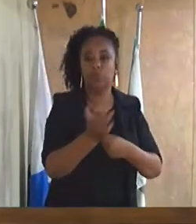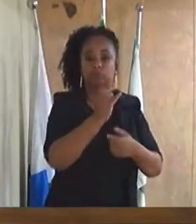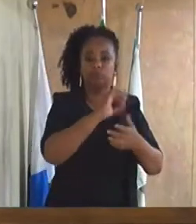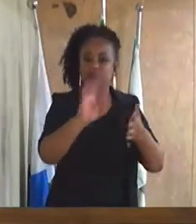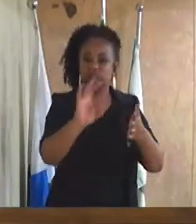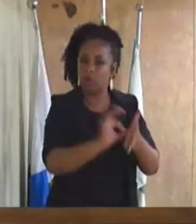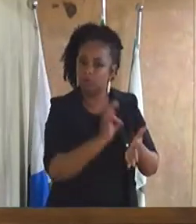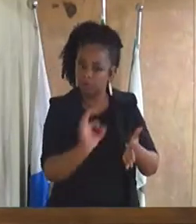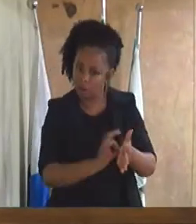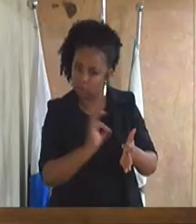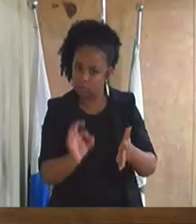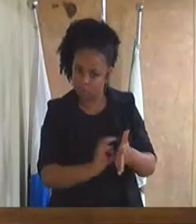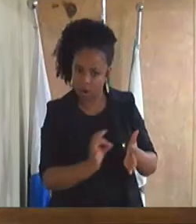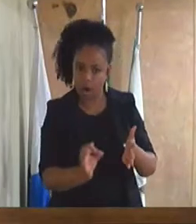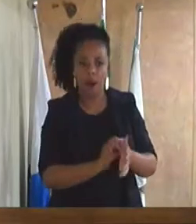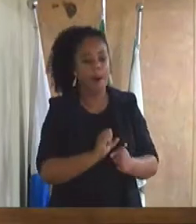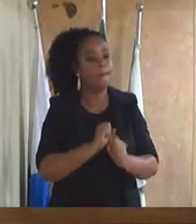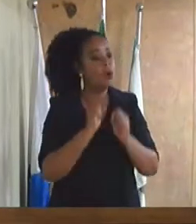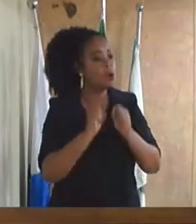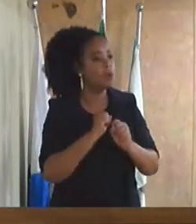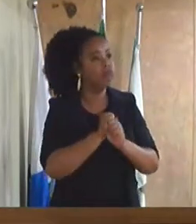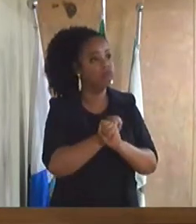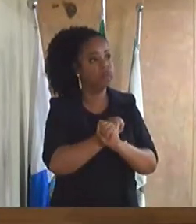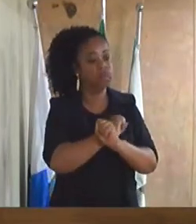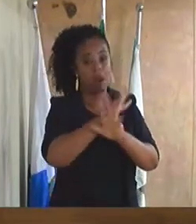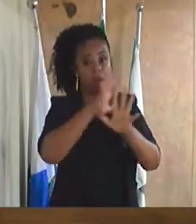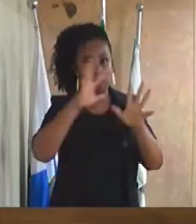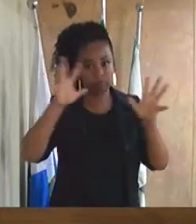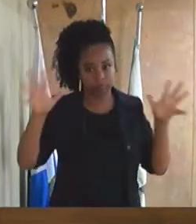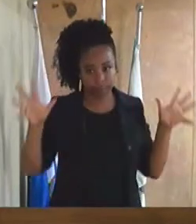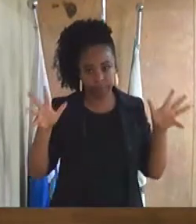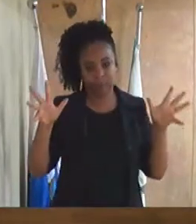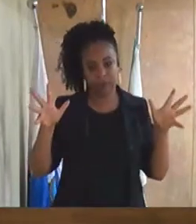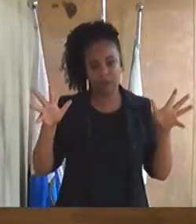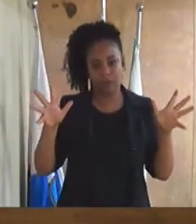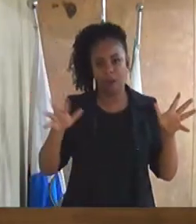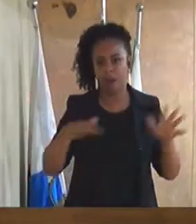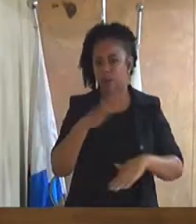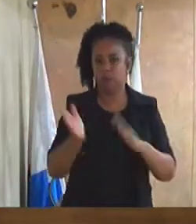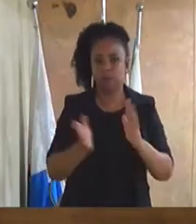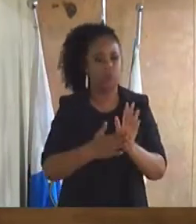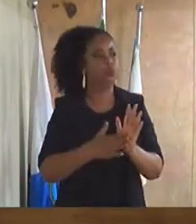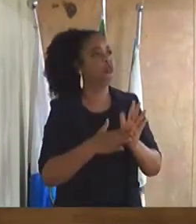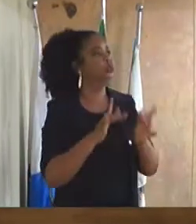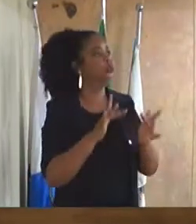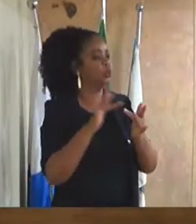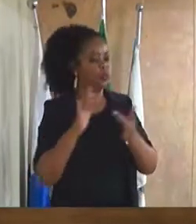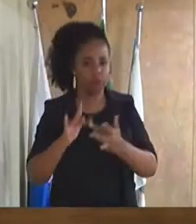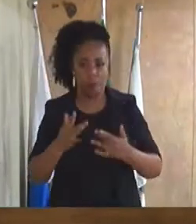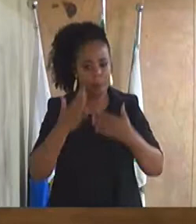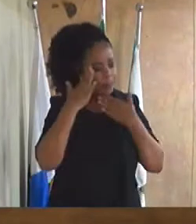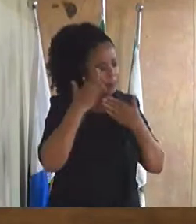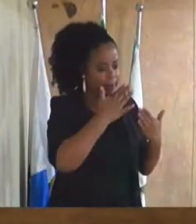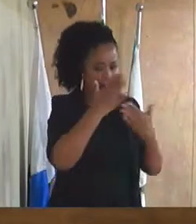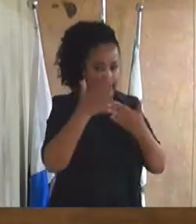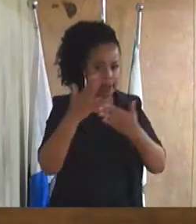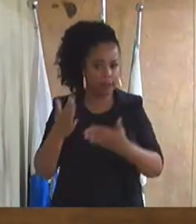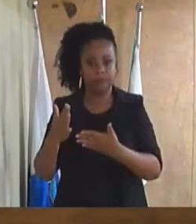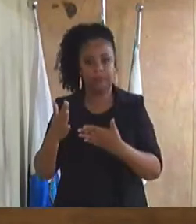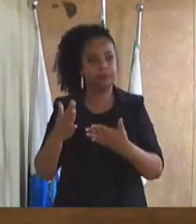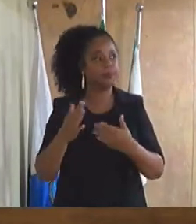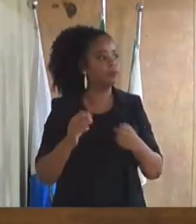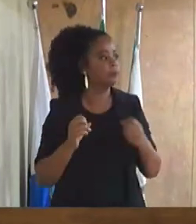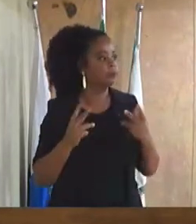dar transparência a esses contratos. Ok? Muito obrigado. vereadora,